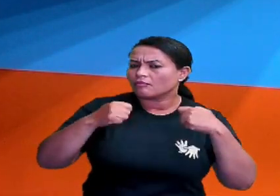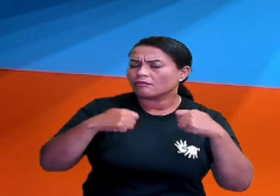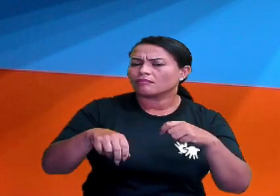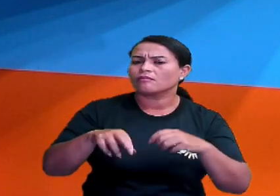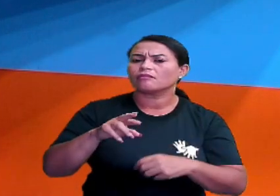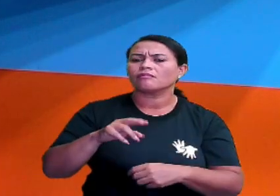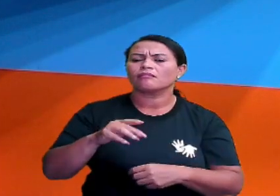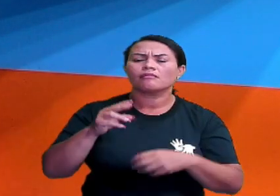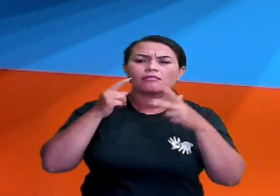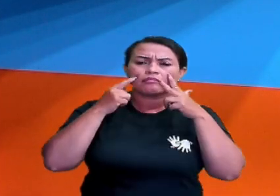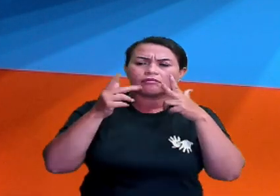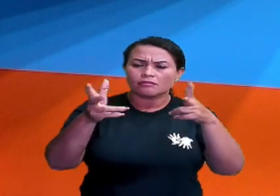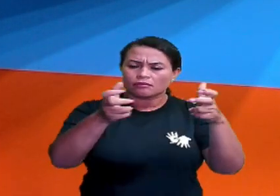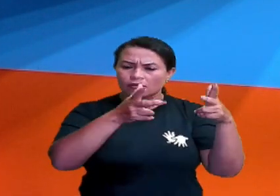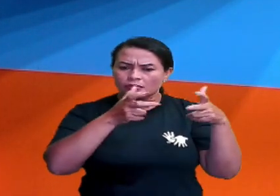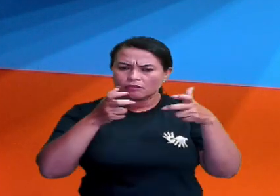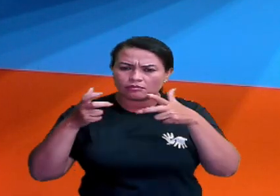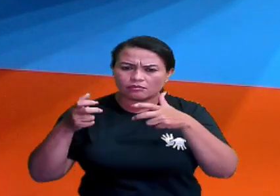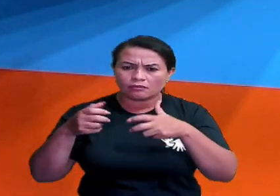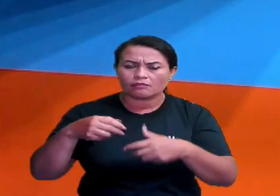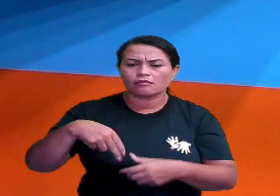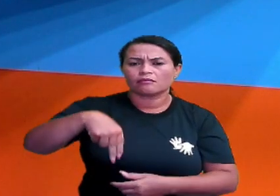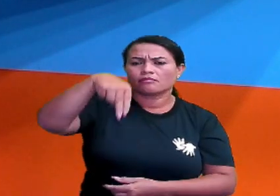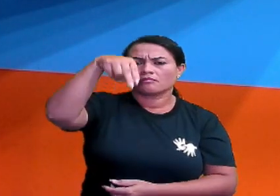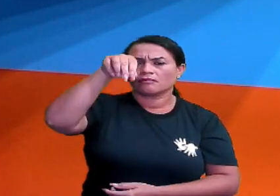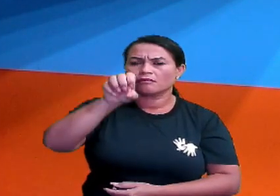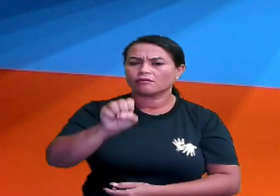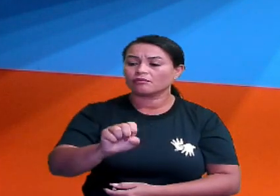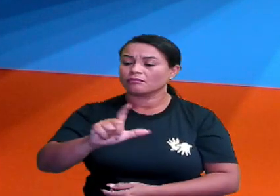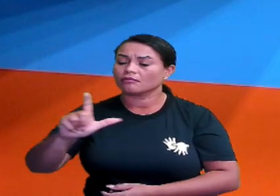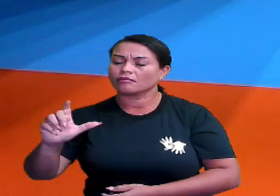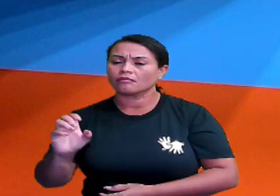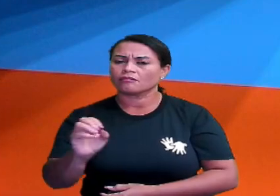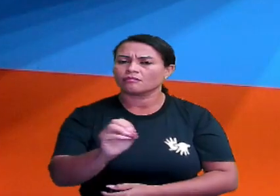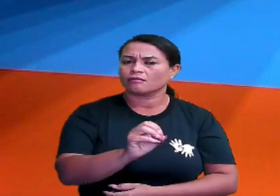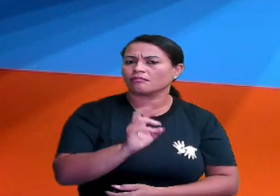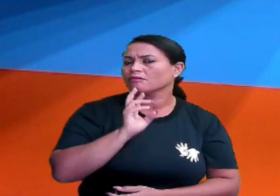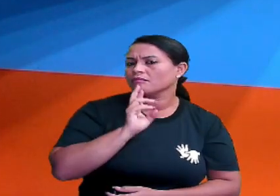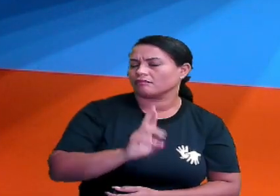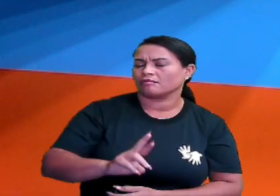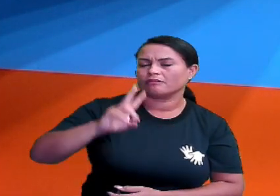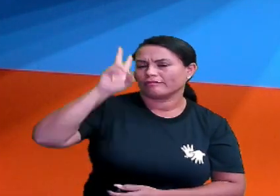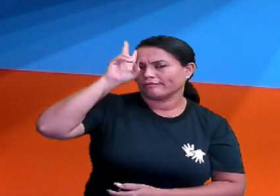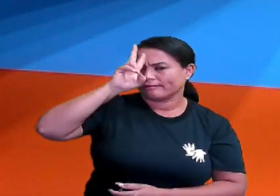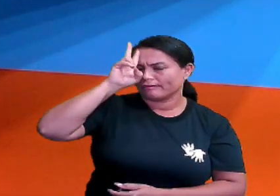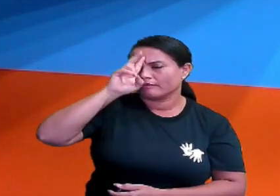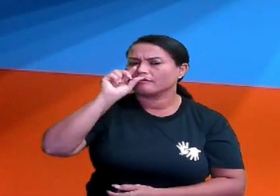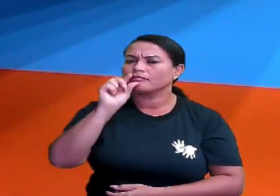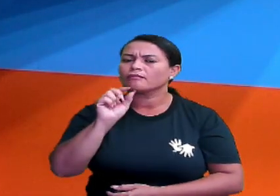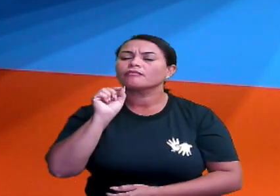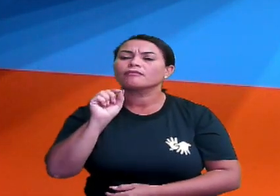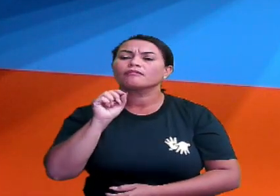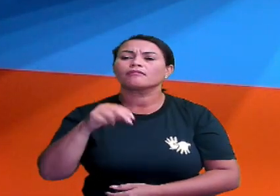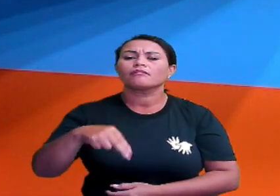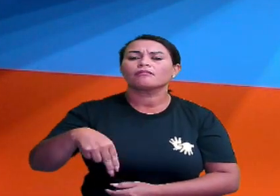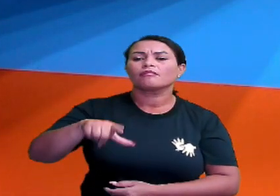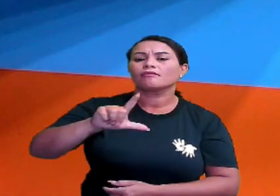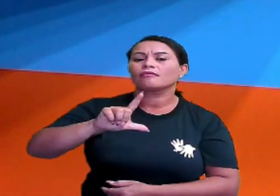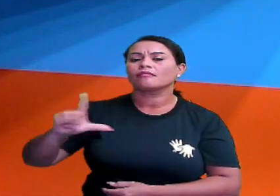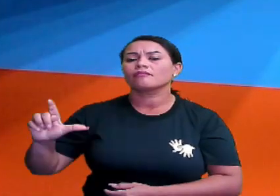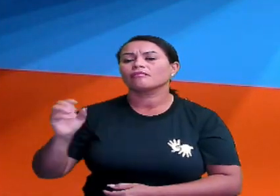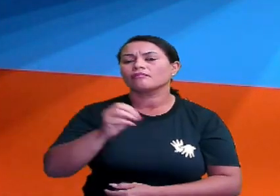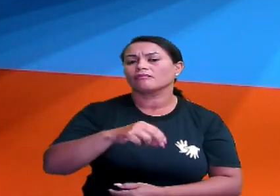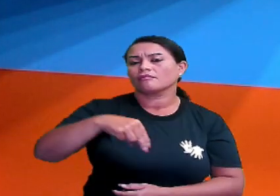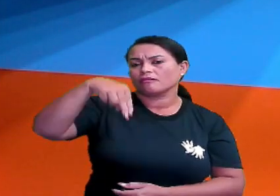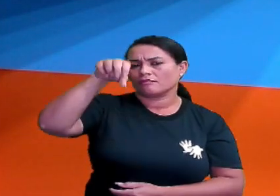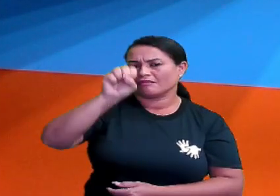se orientar aqui, ó, pela rosinha dos ventos. Para poder lembrar um pouquinho do que é leste, oeste, norte e sul.